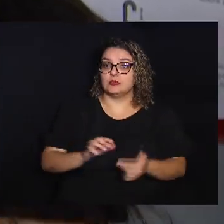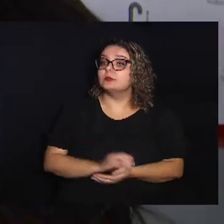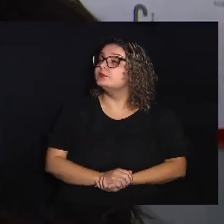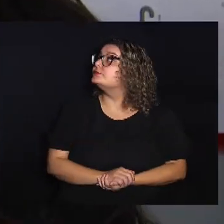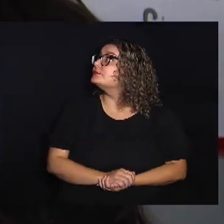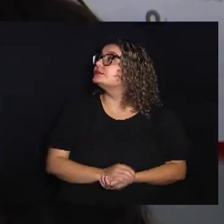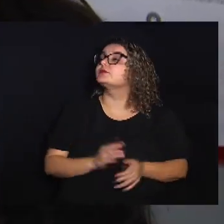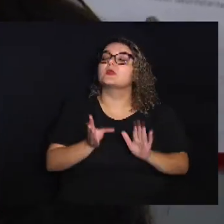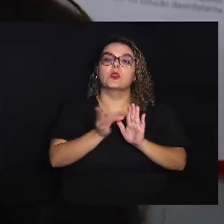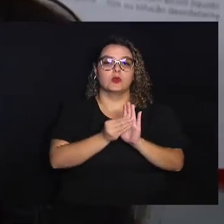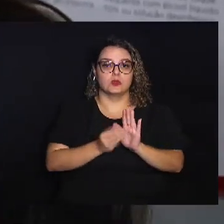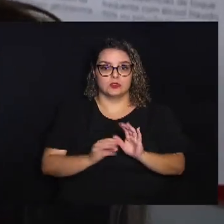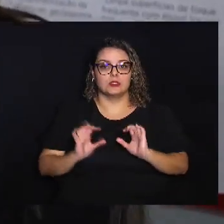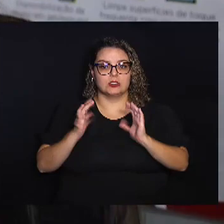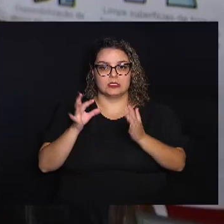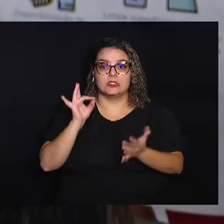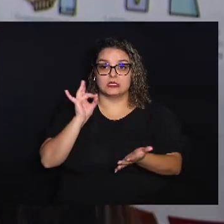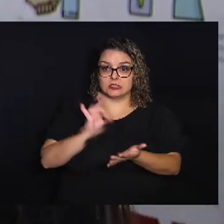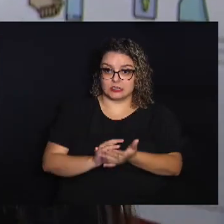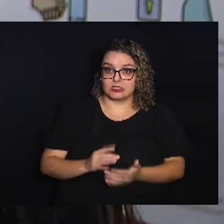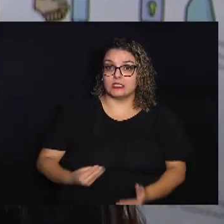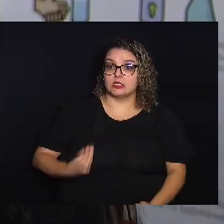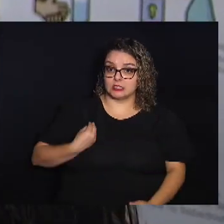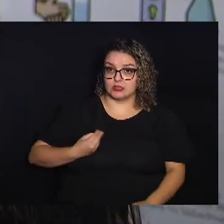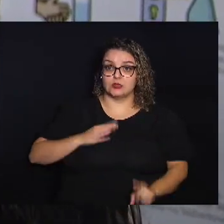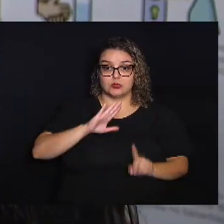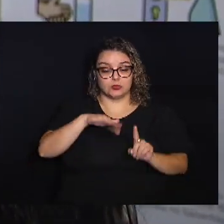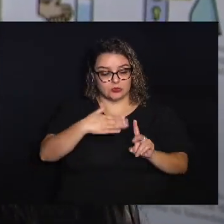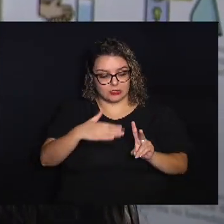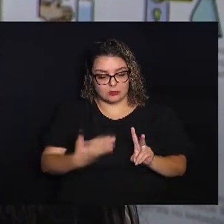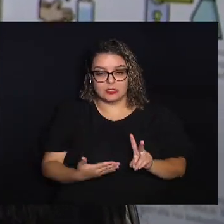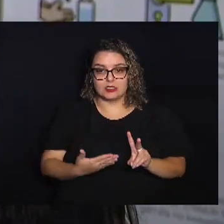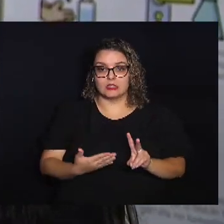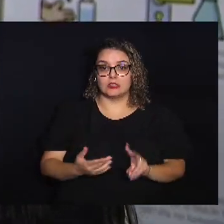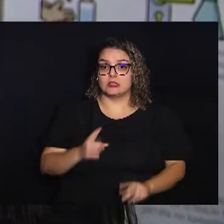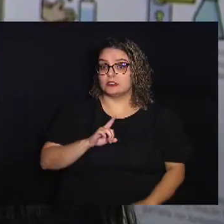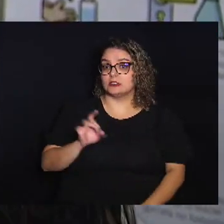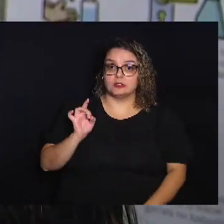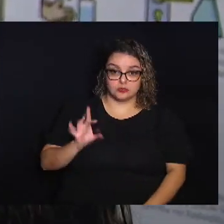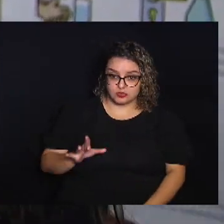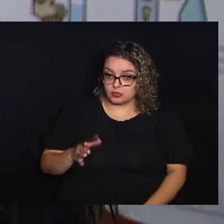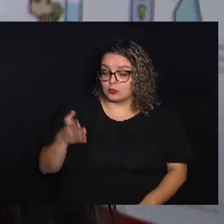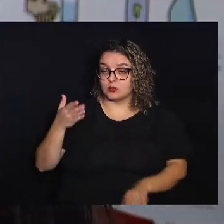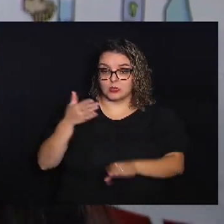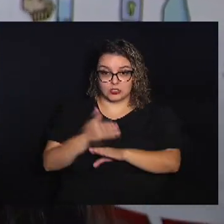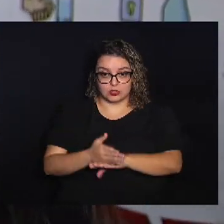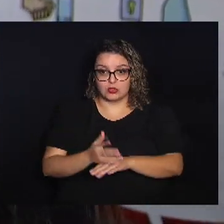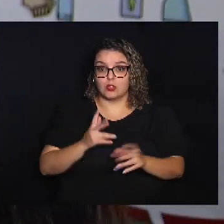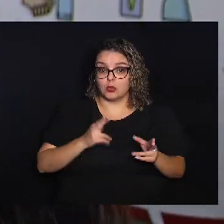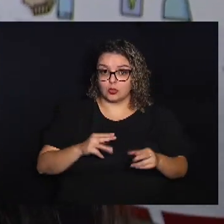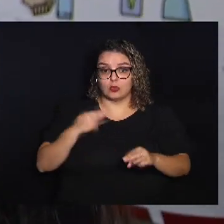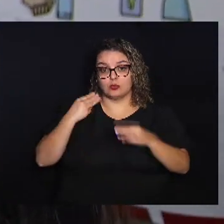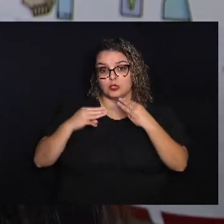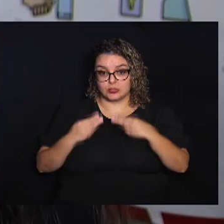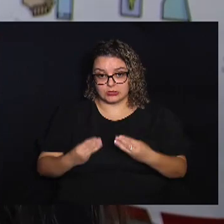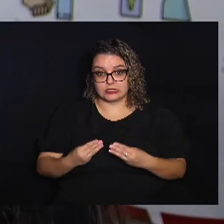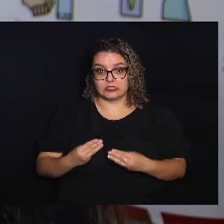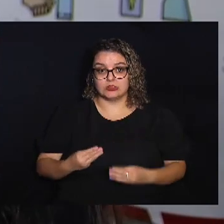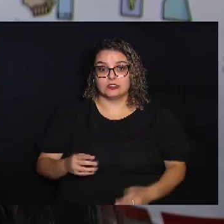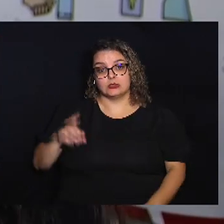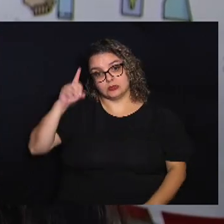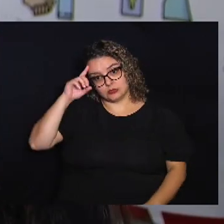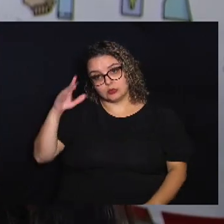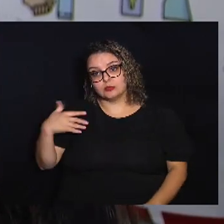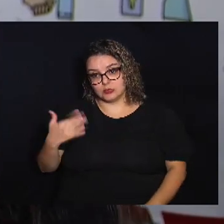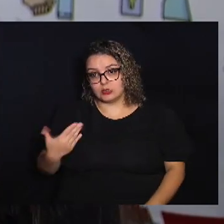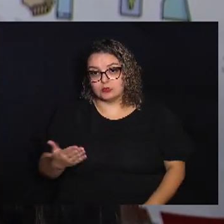A Ter a presença Ter dos homenageados Então não só Eles participam Como músicos Quando eles ainda Estão ativos Como